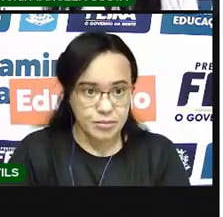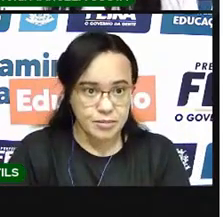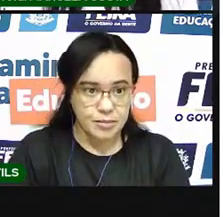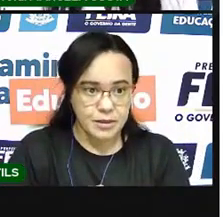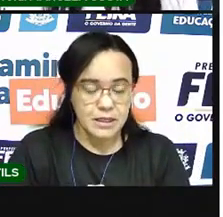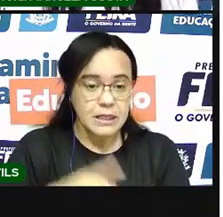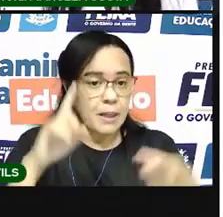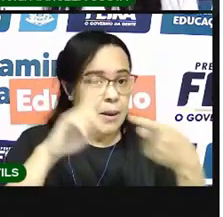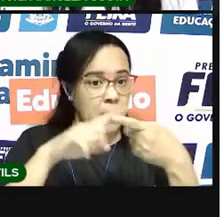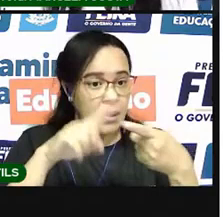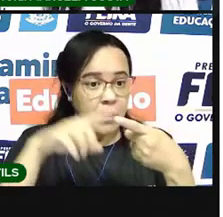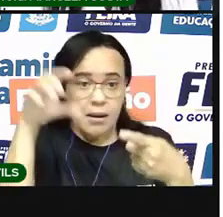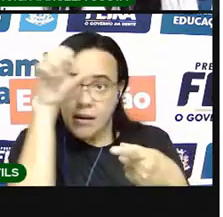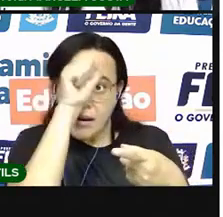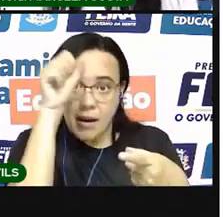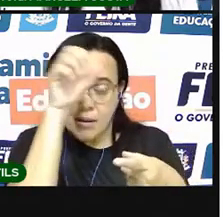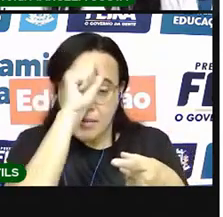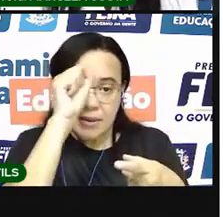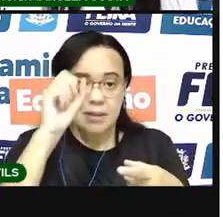gente vai aprender?